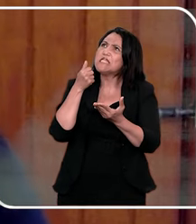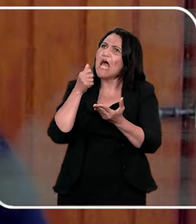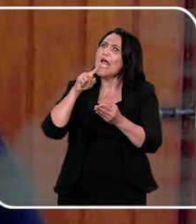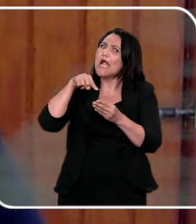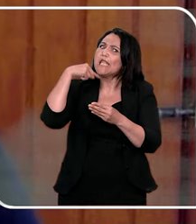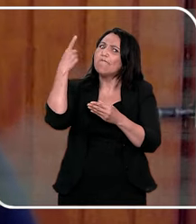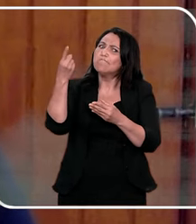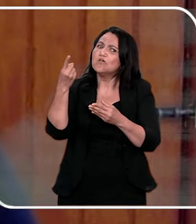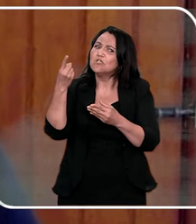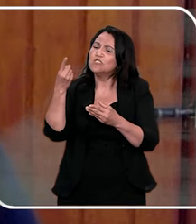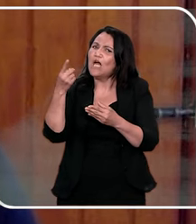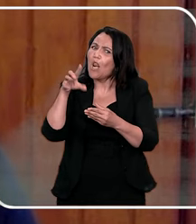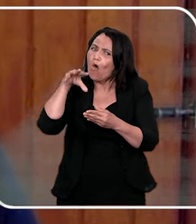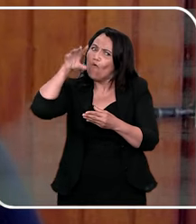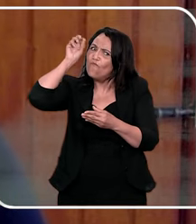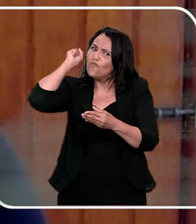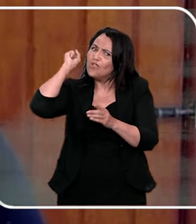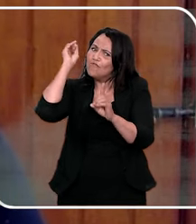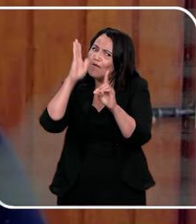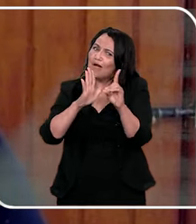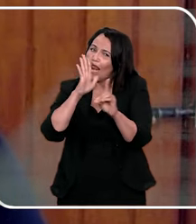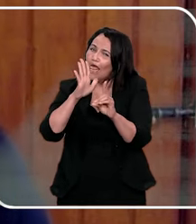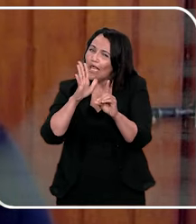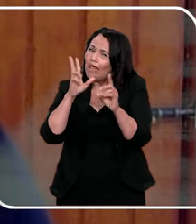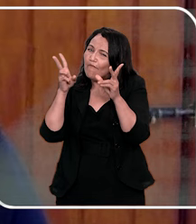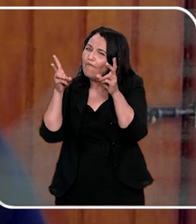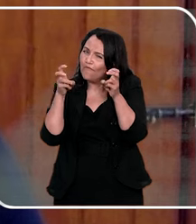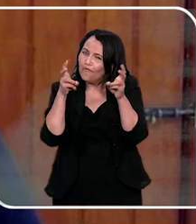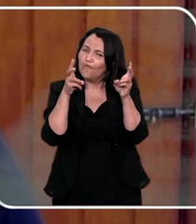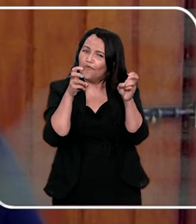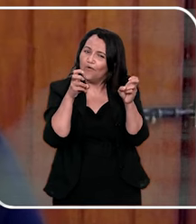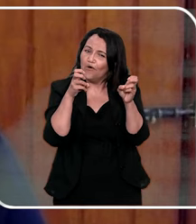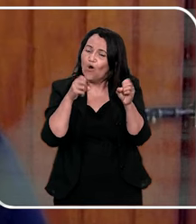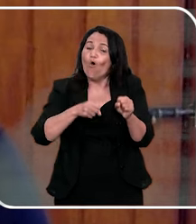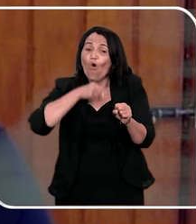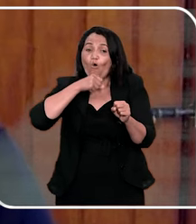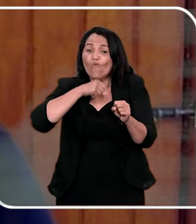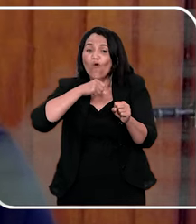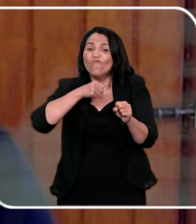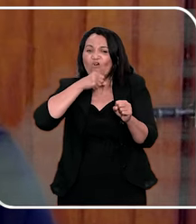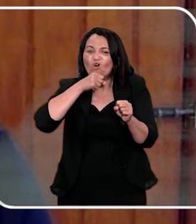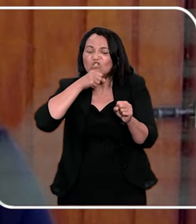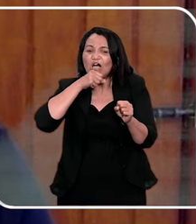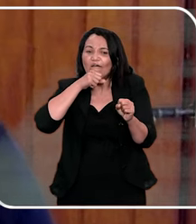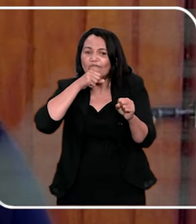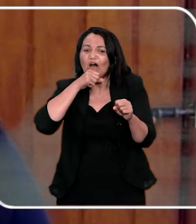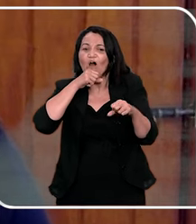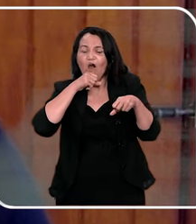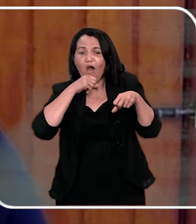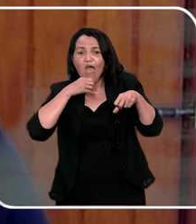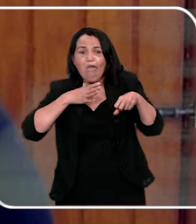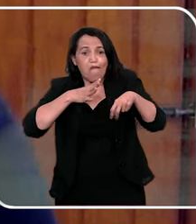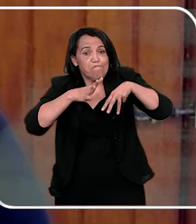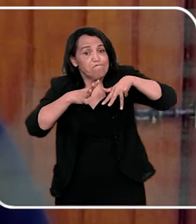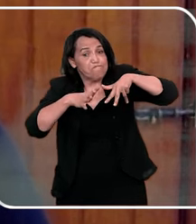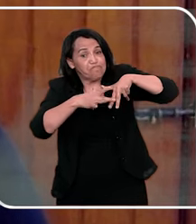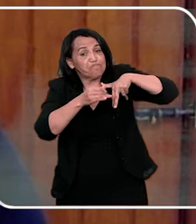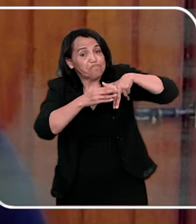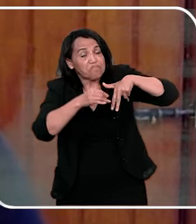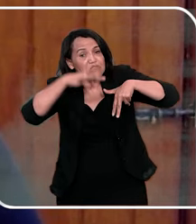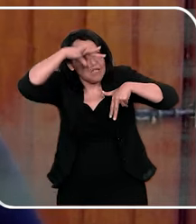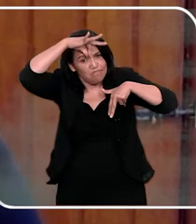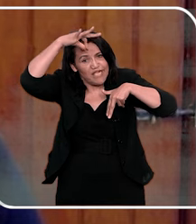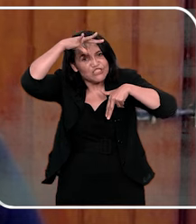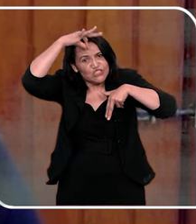né, e você escuta ela falando, né, depois que ela escutou essa palestra, ela foi atrás, ele tava manipulando as partes